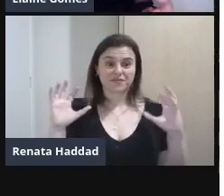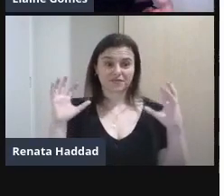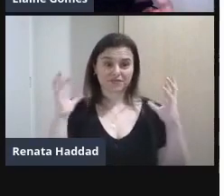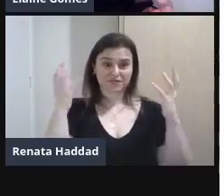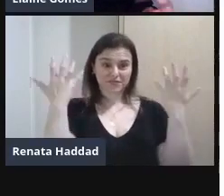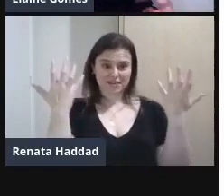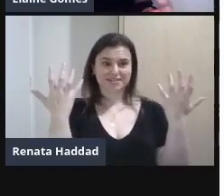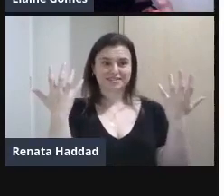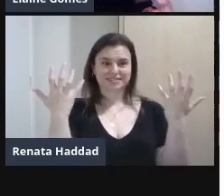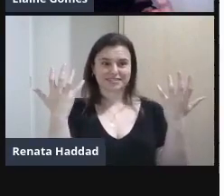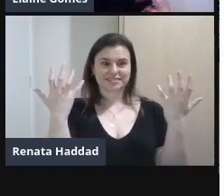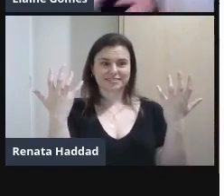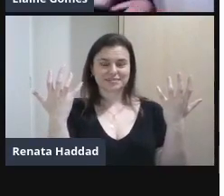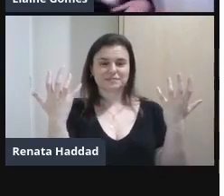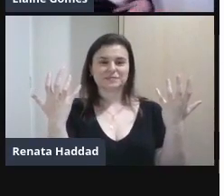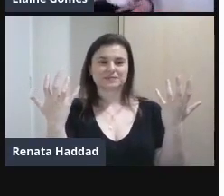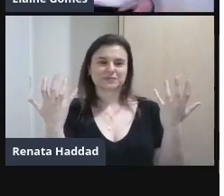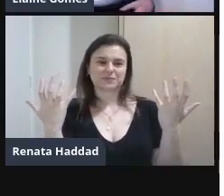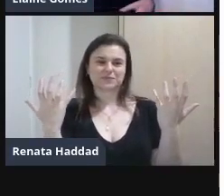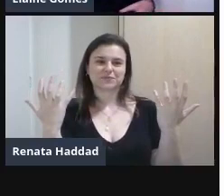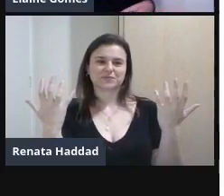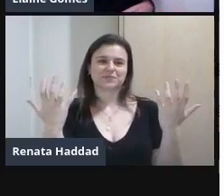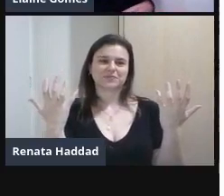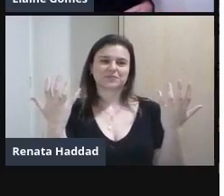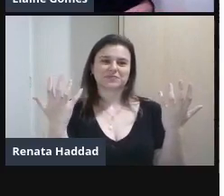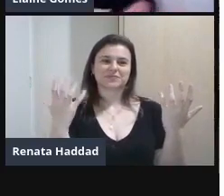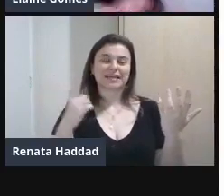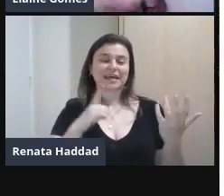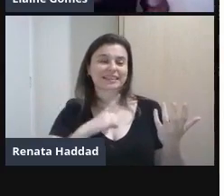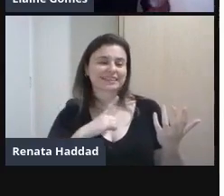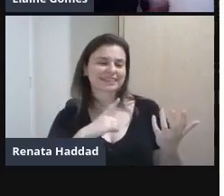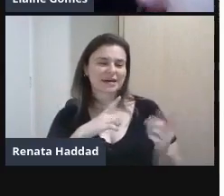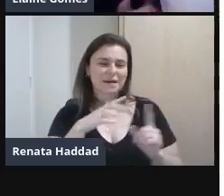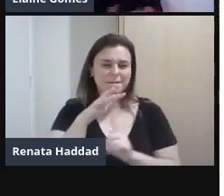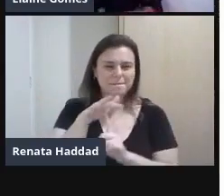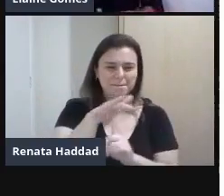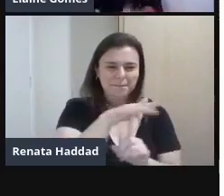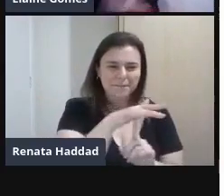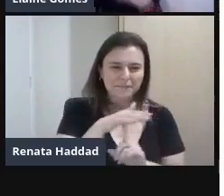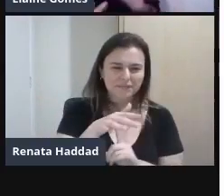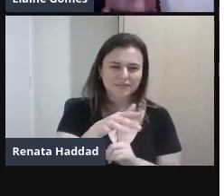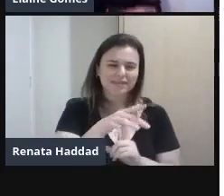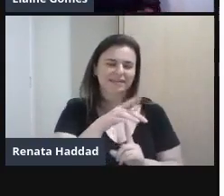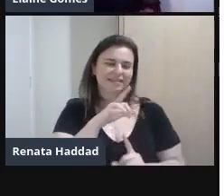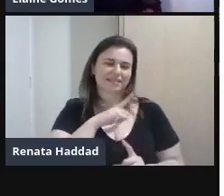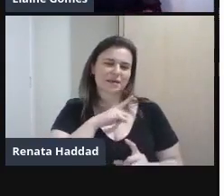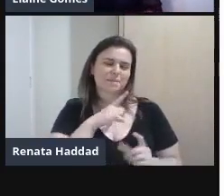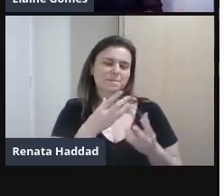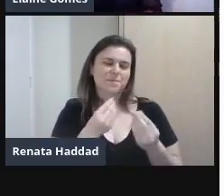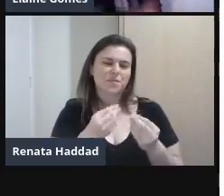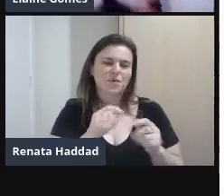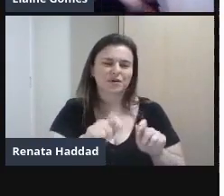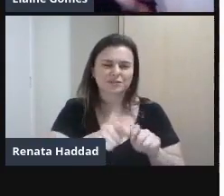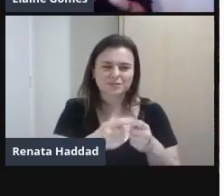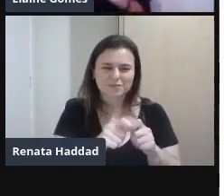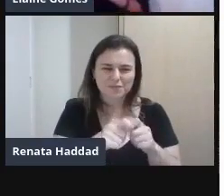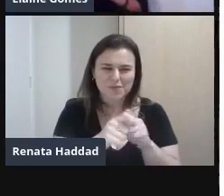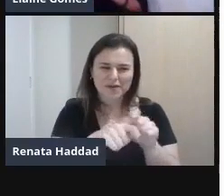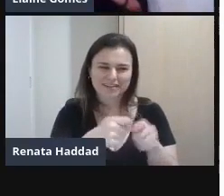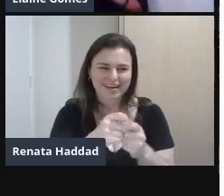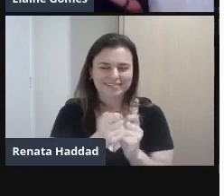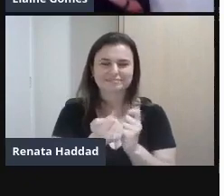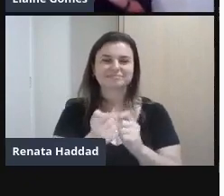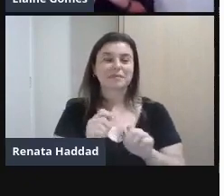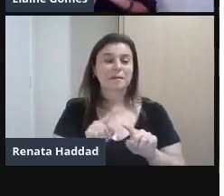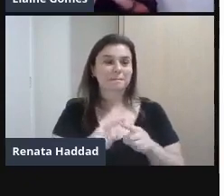festinhas Não é O coreto E muitos bordados Não que não seja Maravilhoso Eu acho